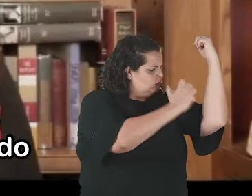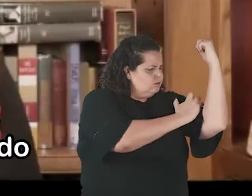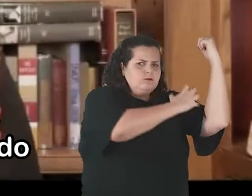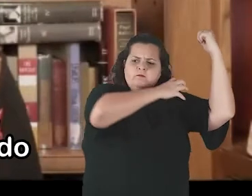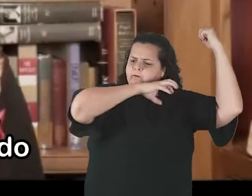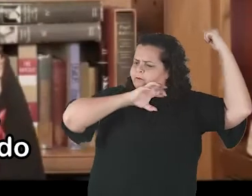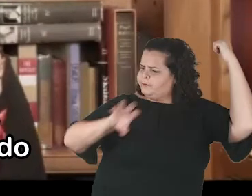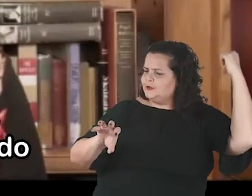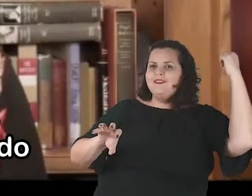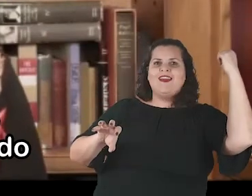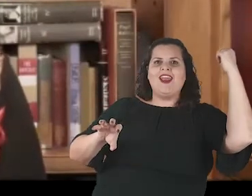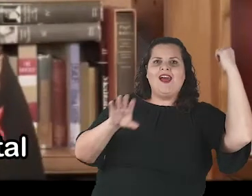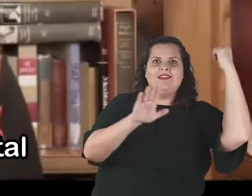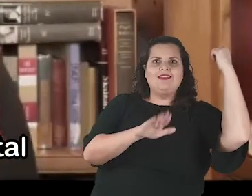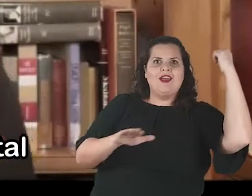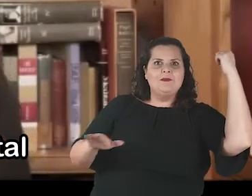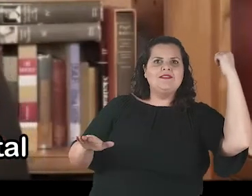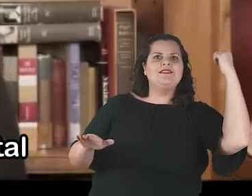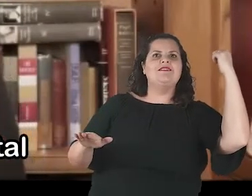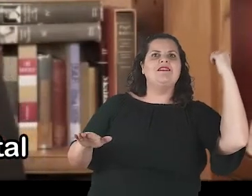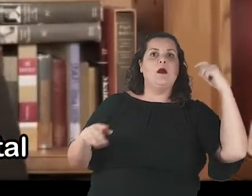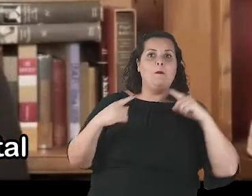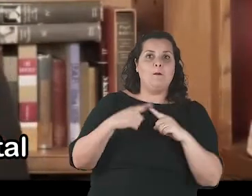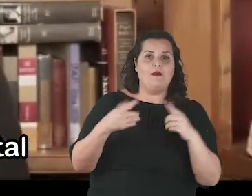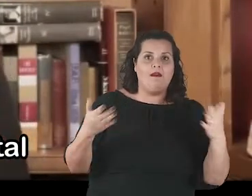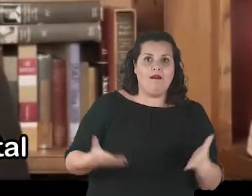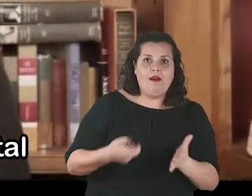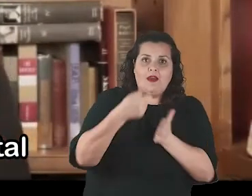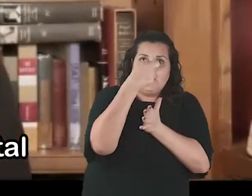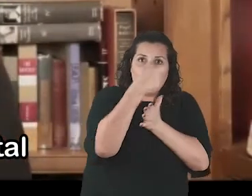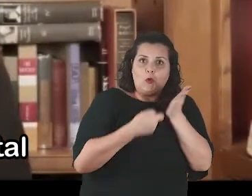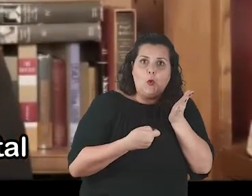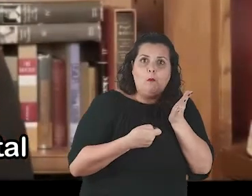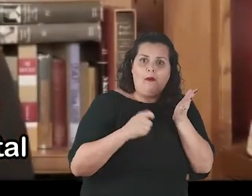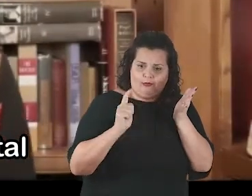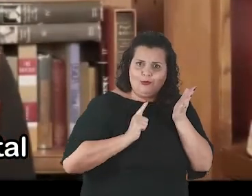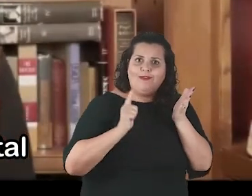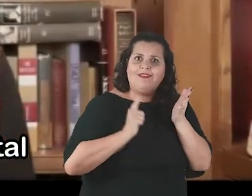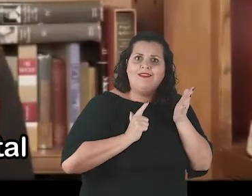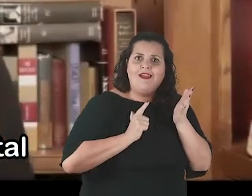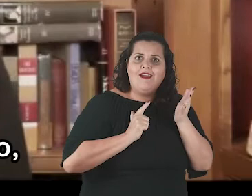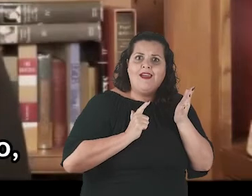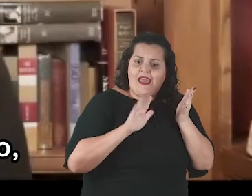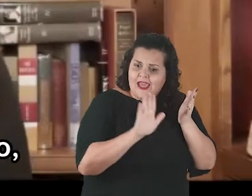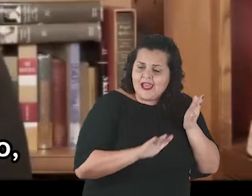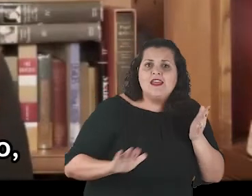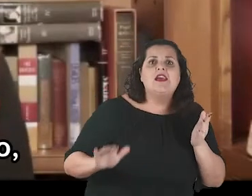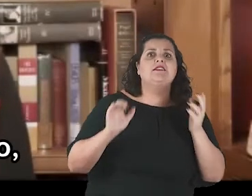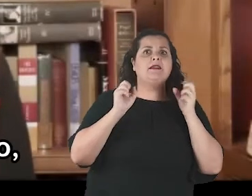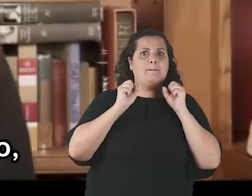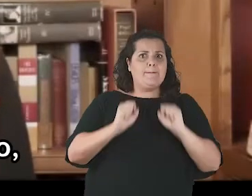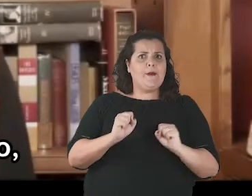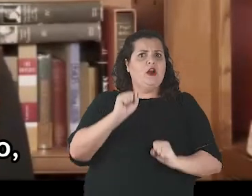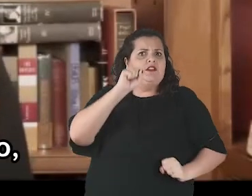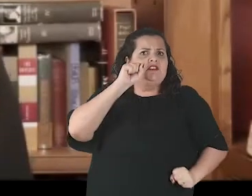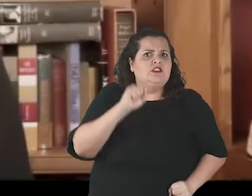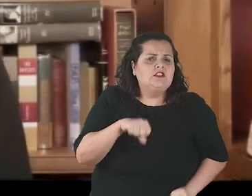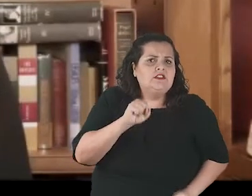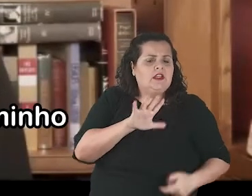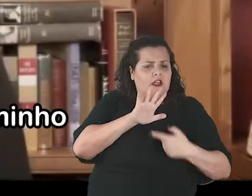conquistados no século passado e incorporados agora à era digital com esse documento histórico,